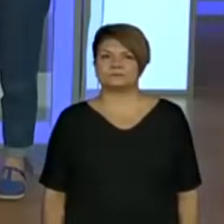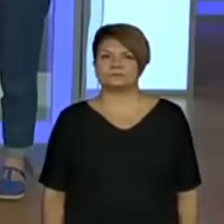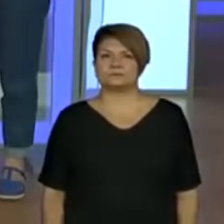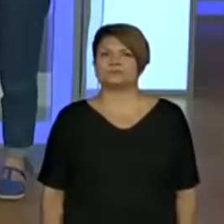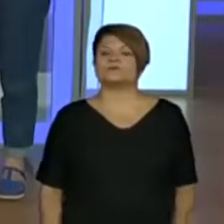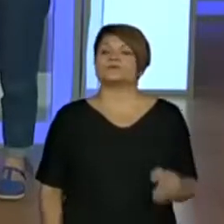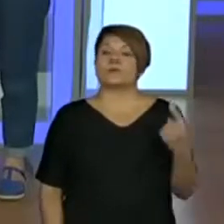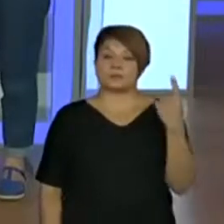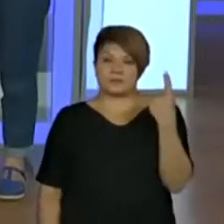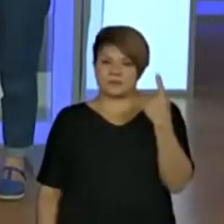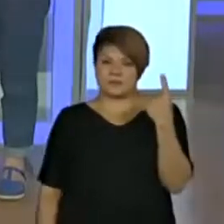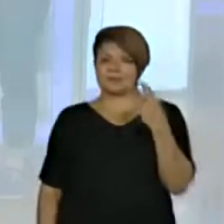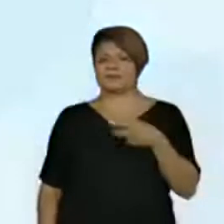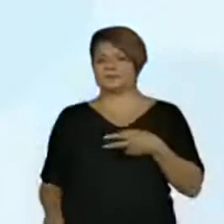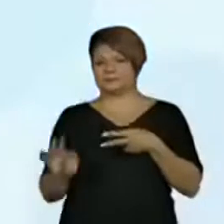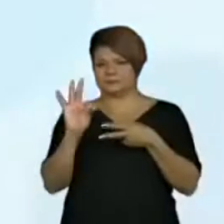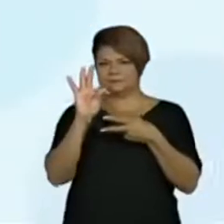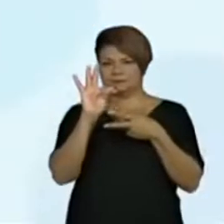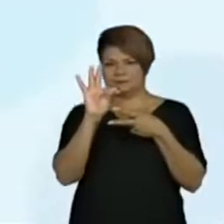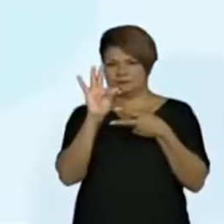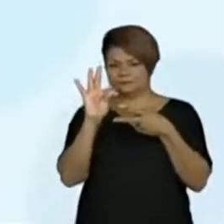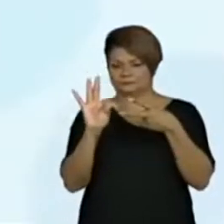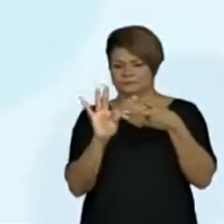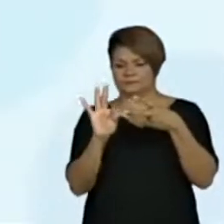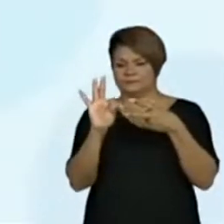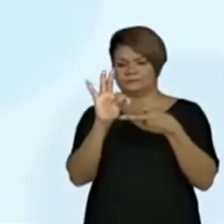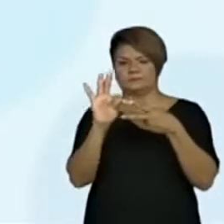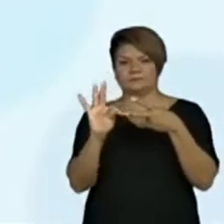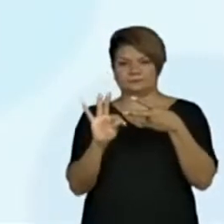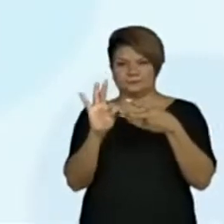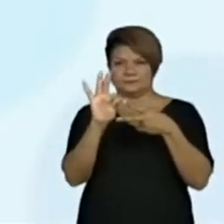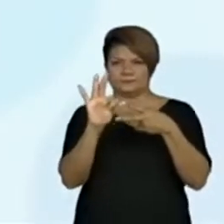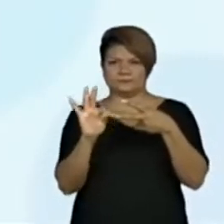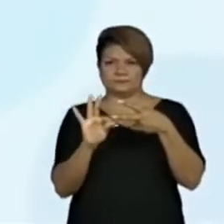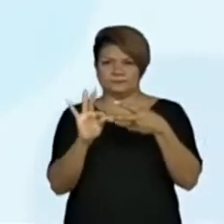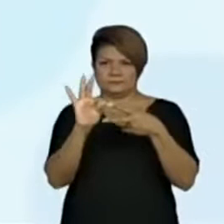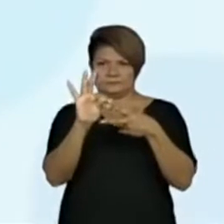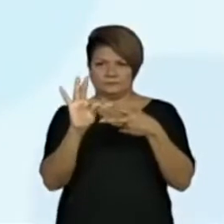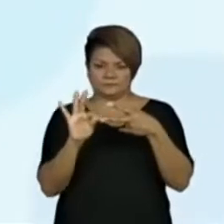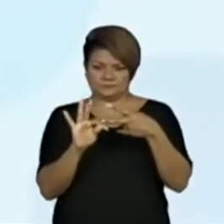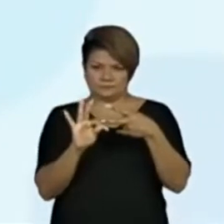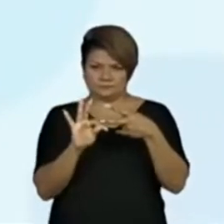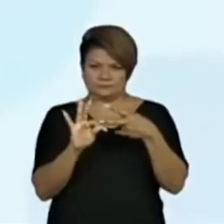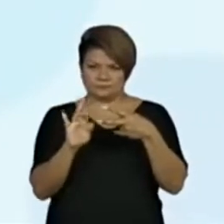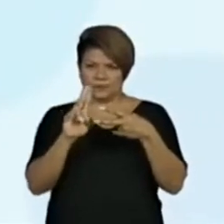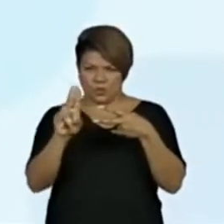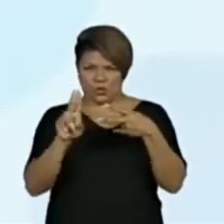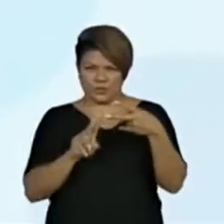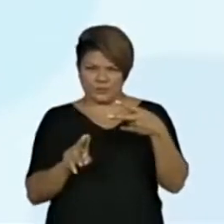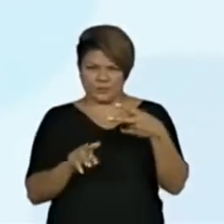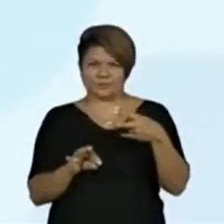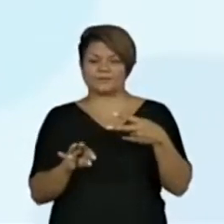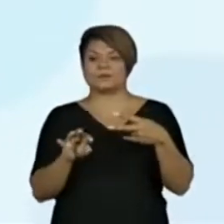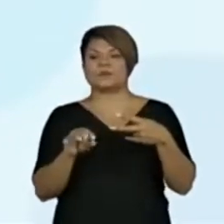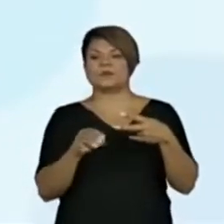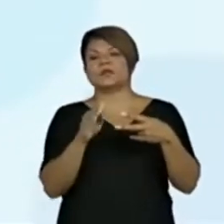A primeira letra é sempre igual, porque a gente começou pela escrita com ela, né? E a segunda?